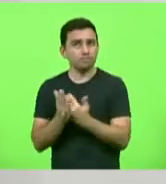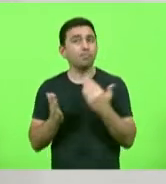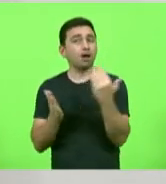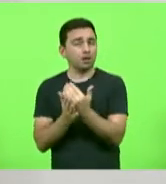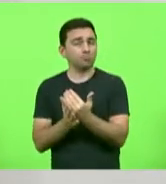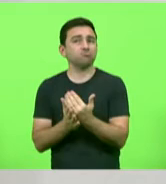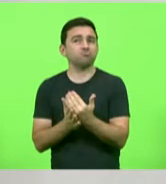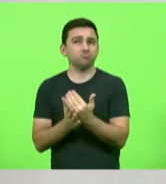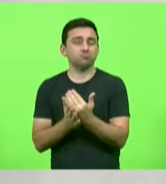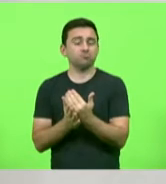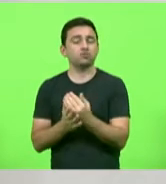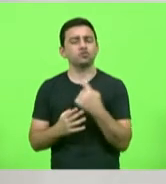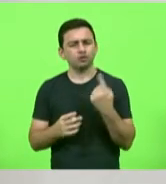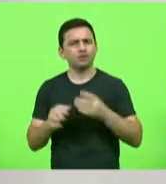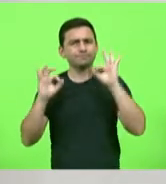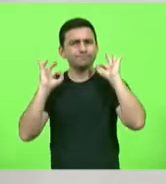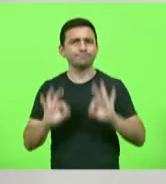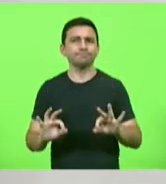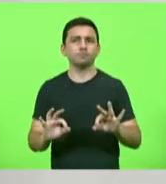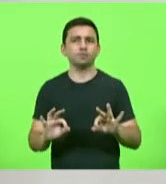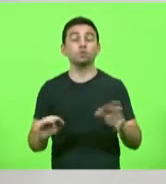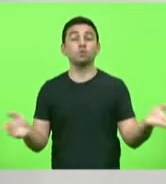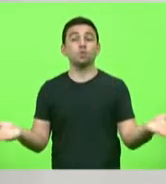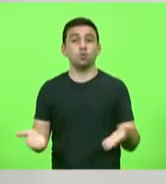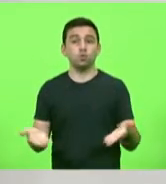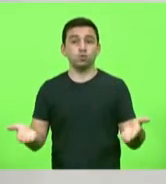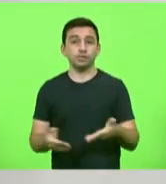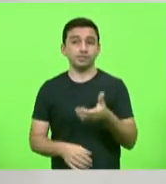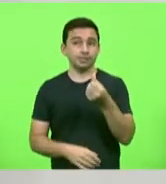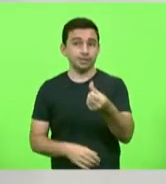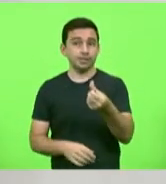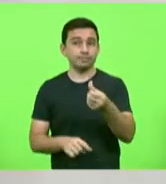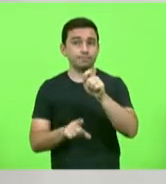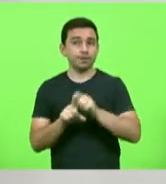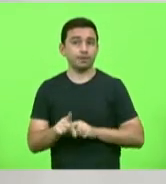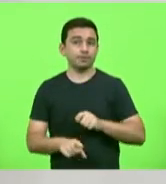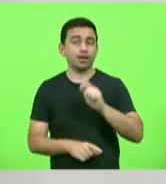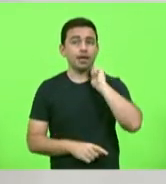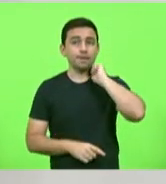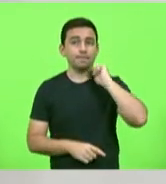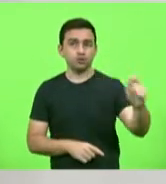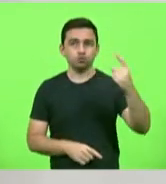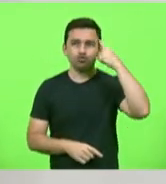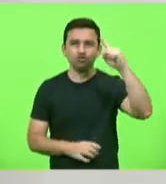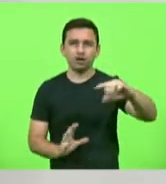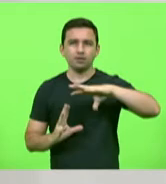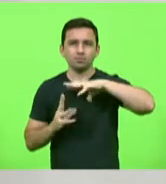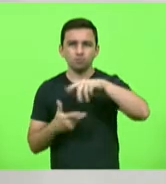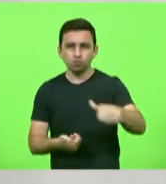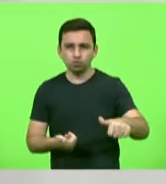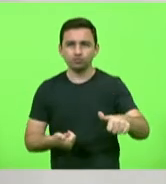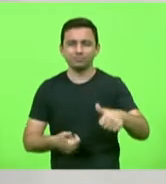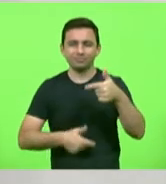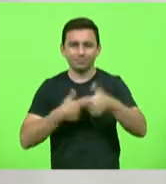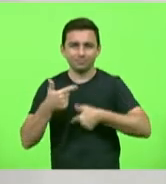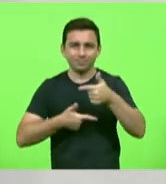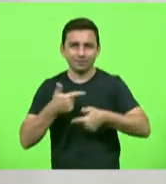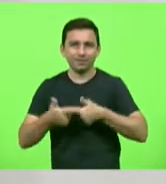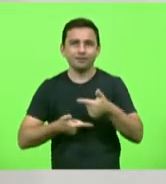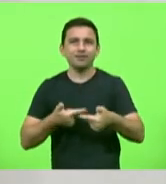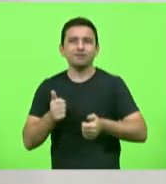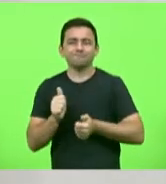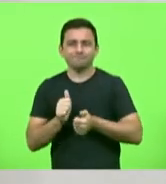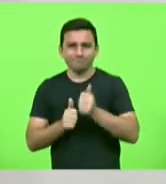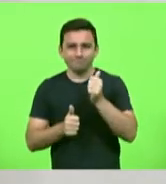plena convicção de que hoje, 6 de abril, no Dia Mundial da Atividade Física, uma data